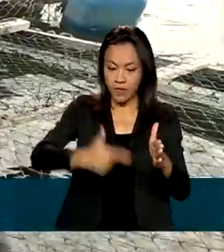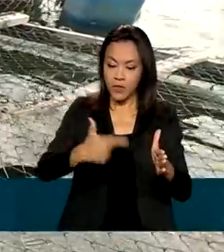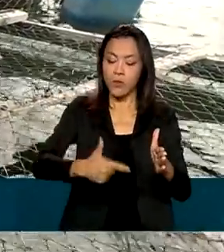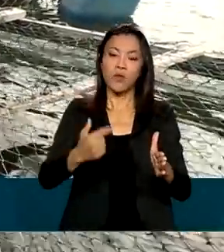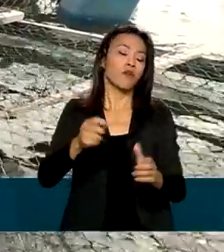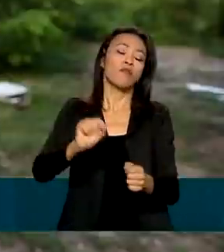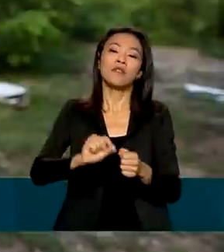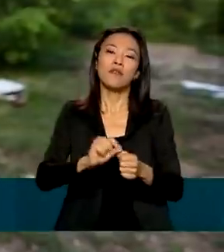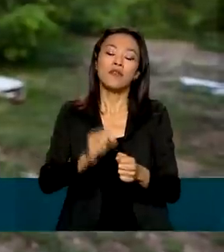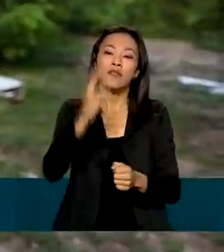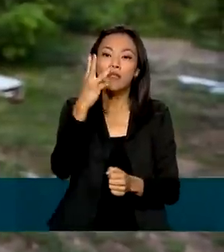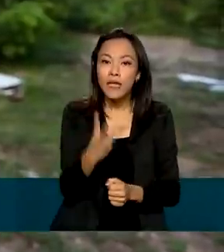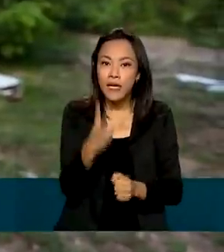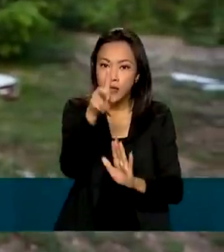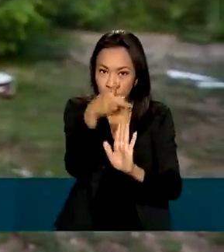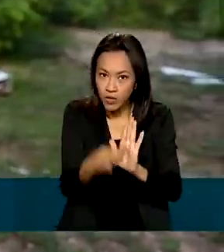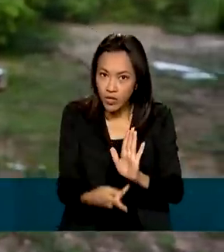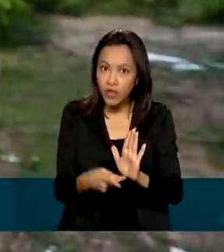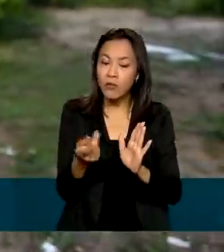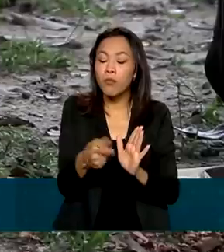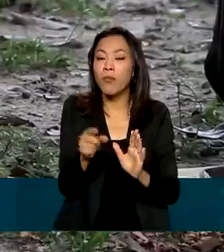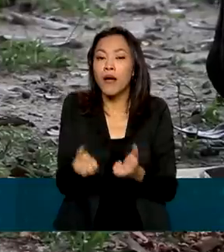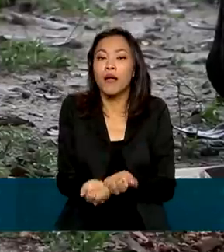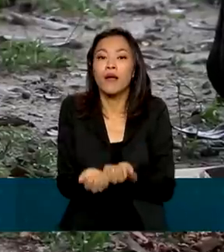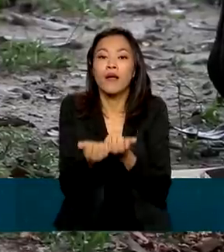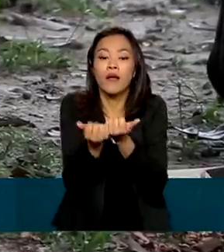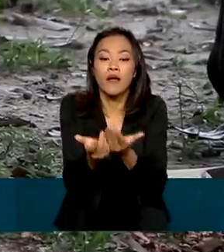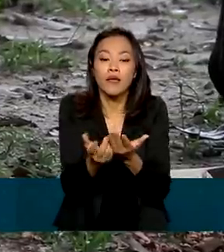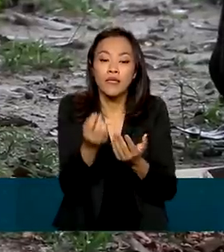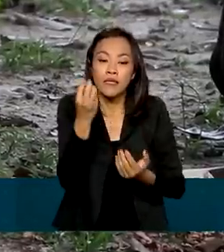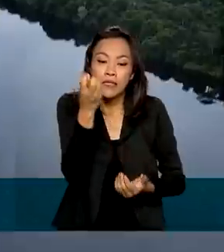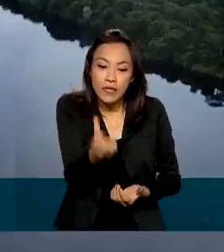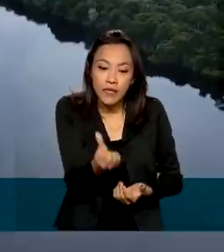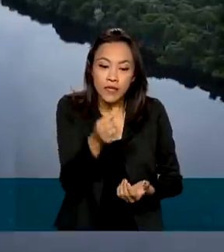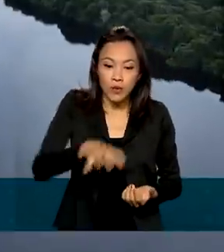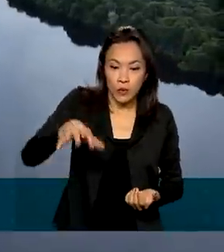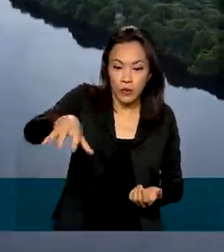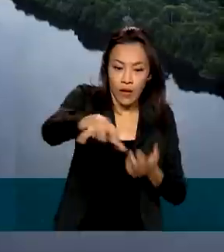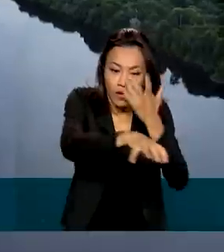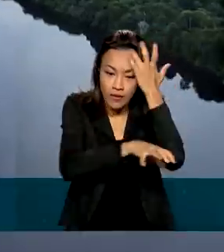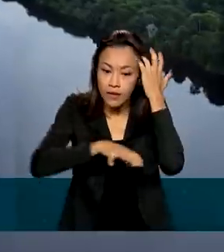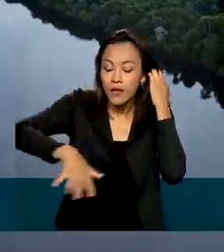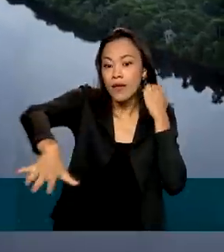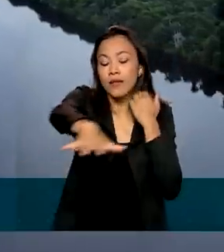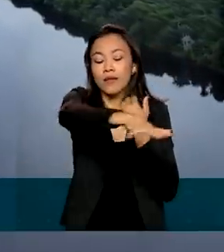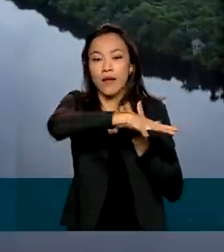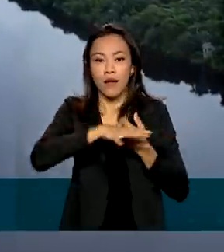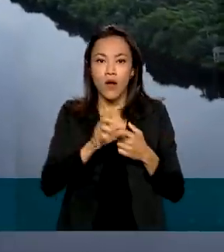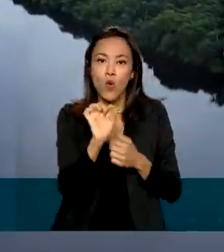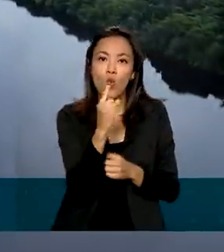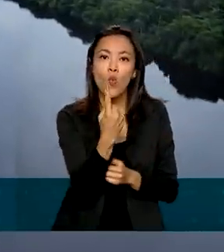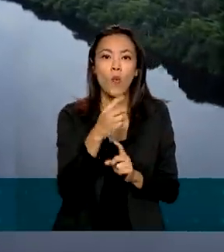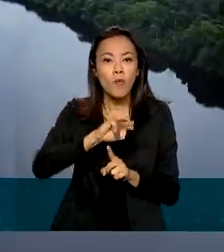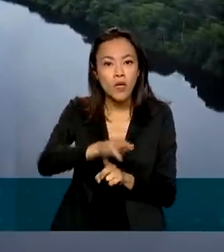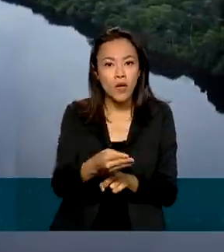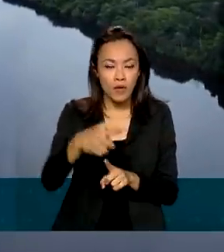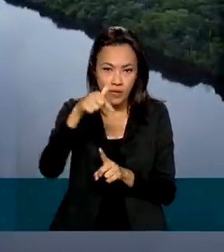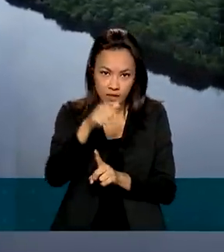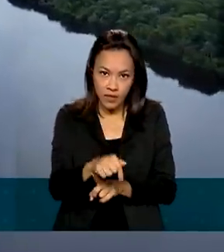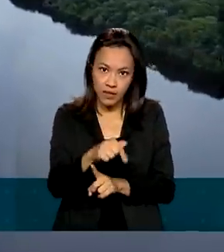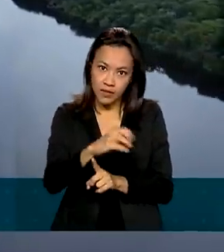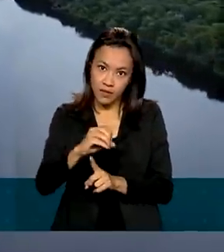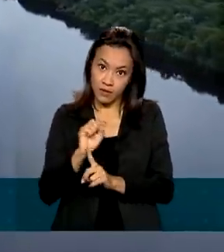concessão para a proteção de seis unidades de conservação na Amazônia. A área supera 1 milhão e 700